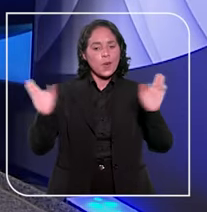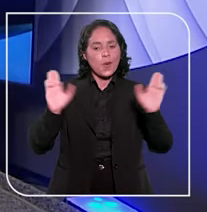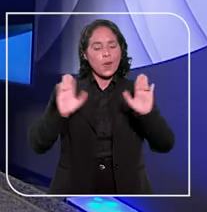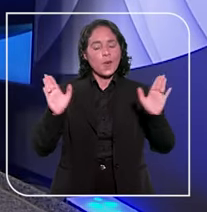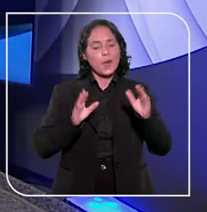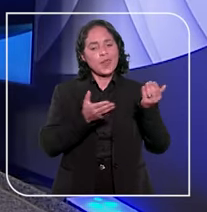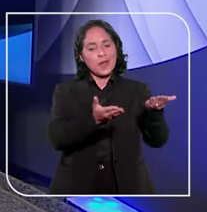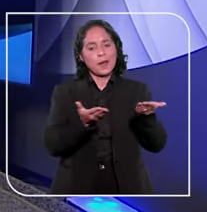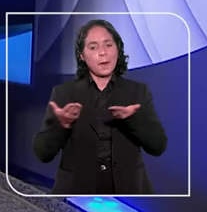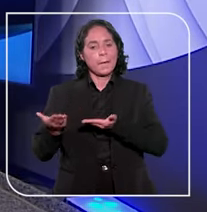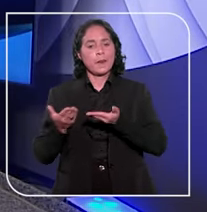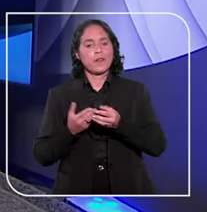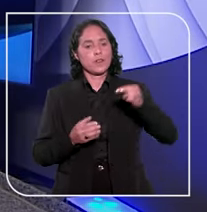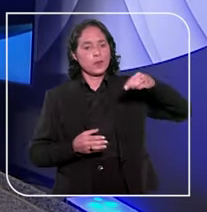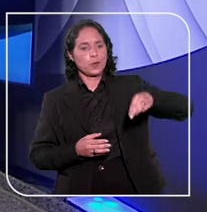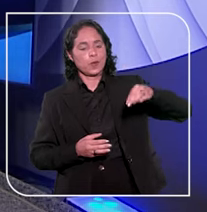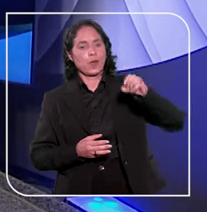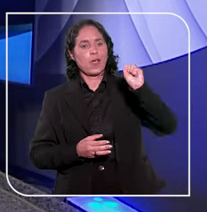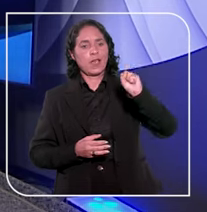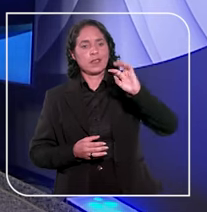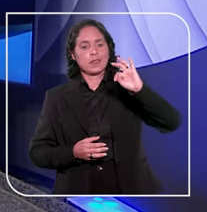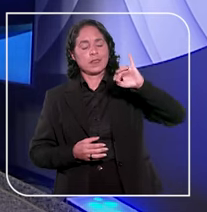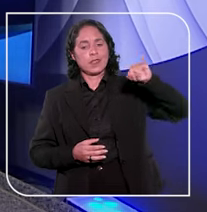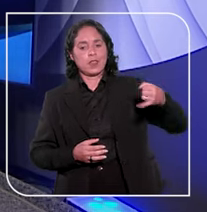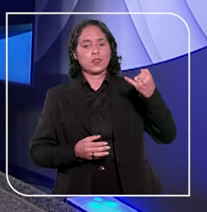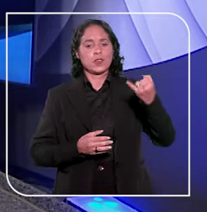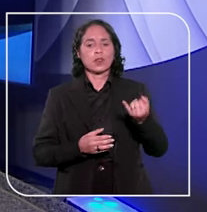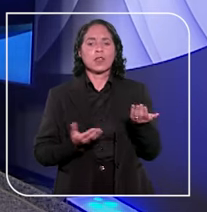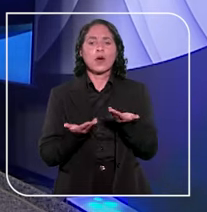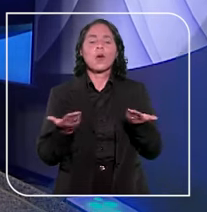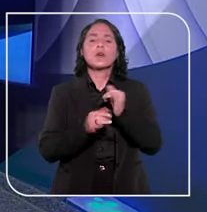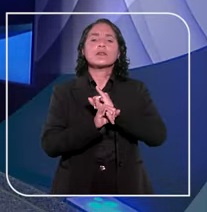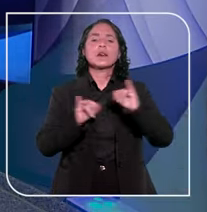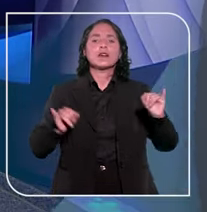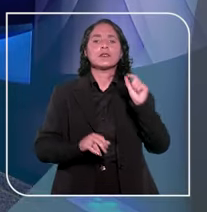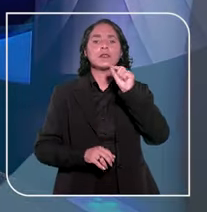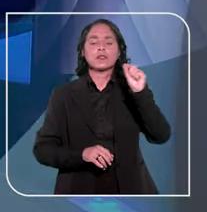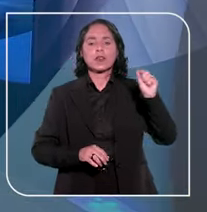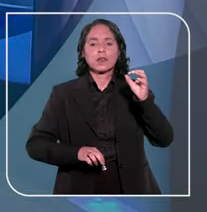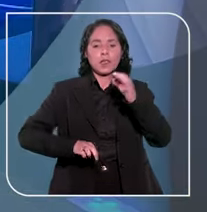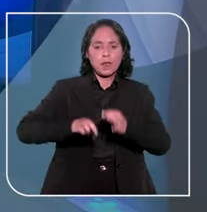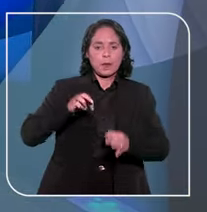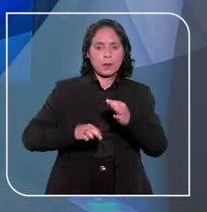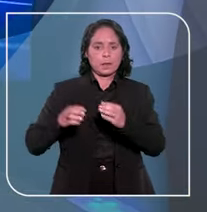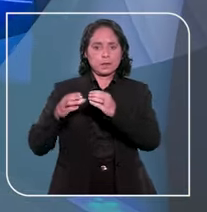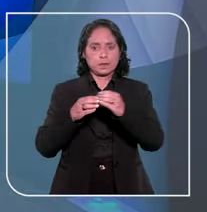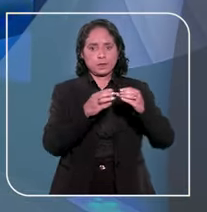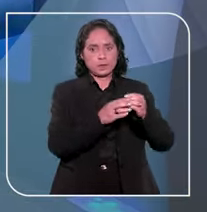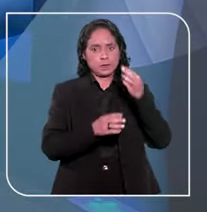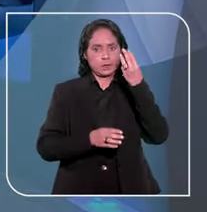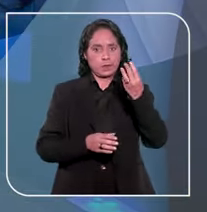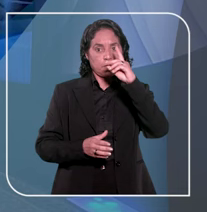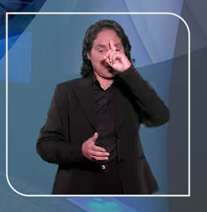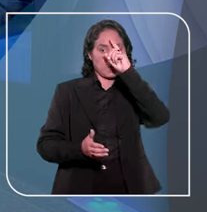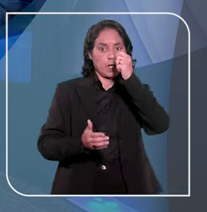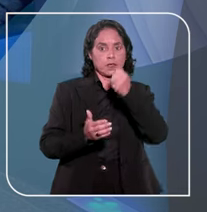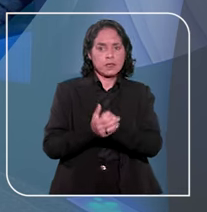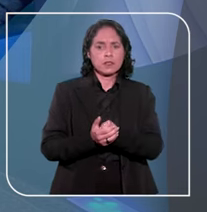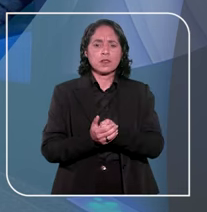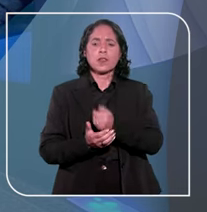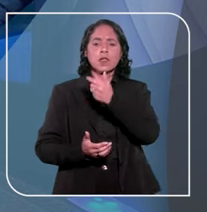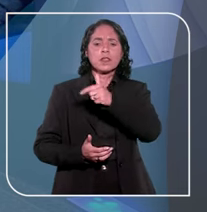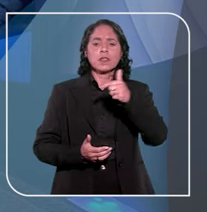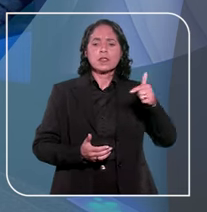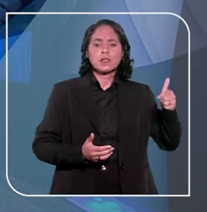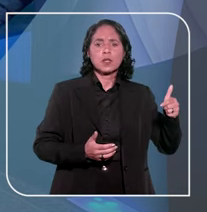Olá, seja bem-vindo ao Minuto STJ. Vamos aos destaques. Os ministros da terceira turma decidiram que